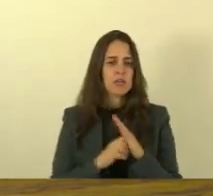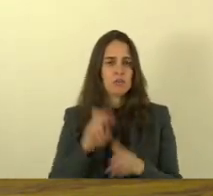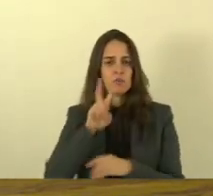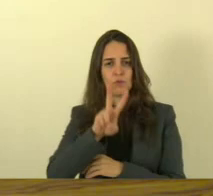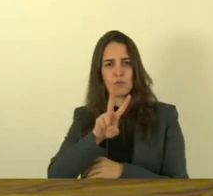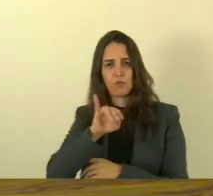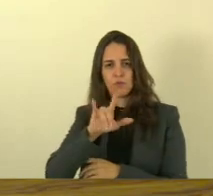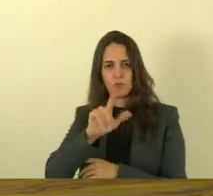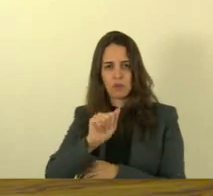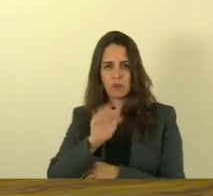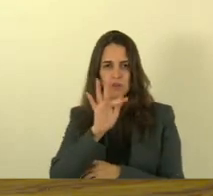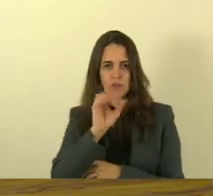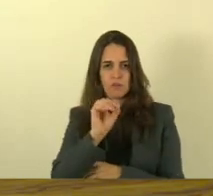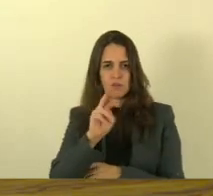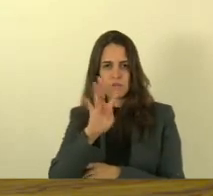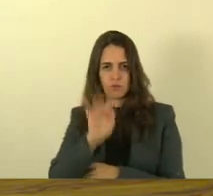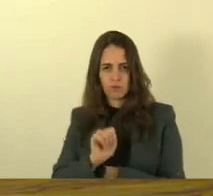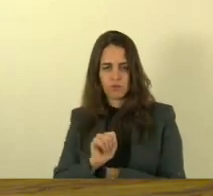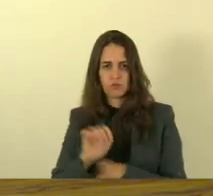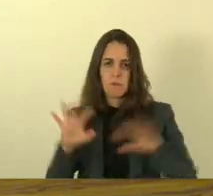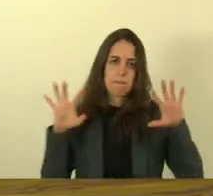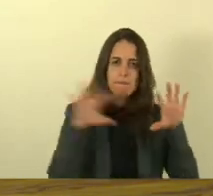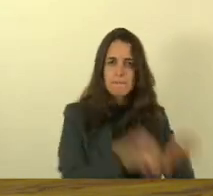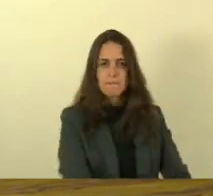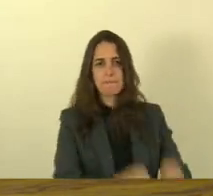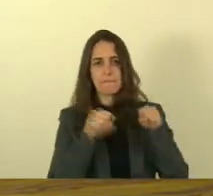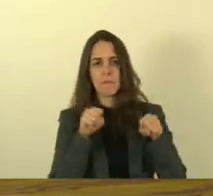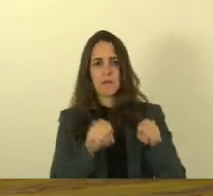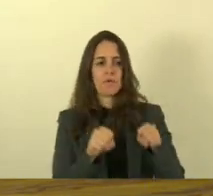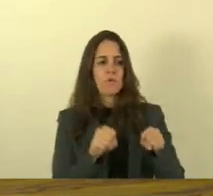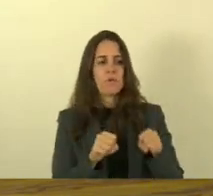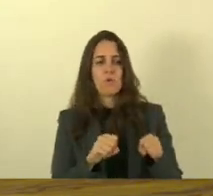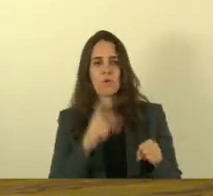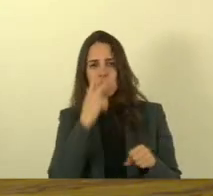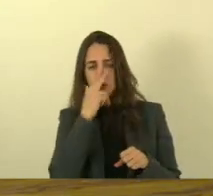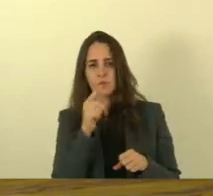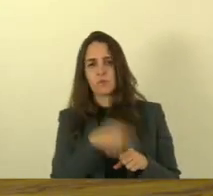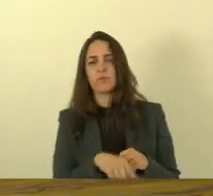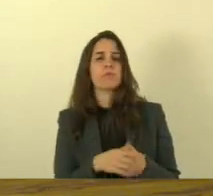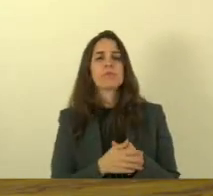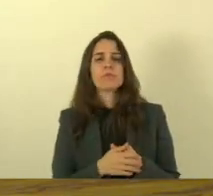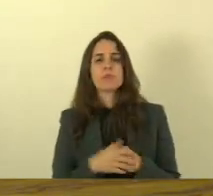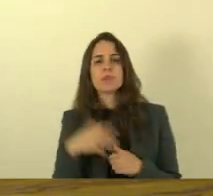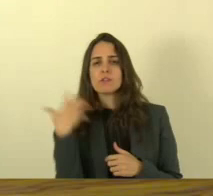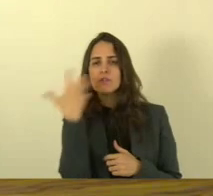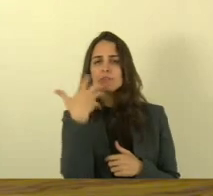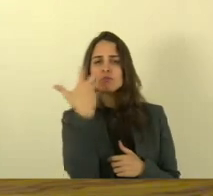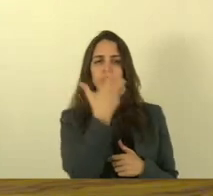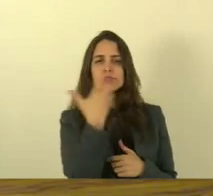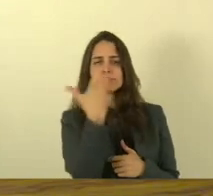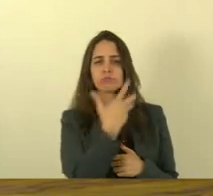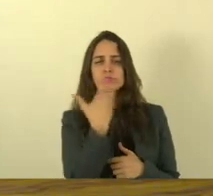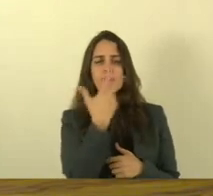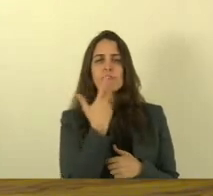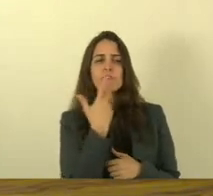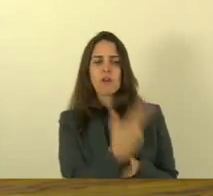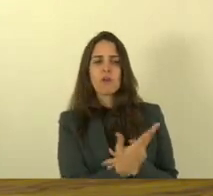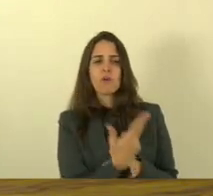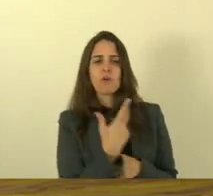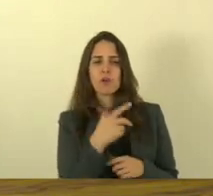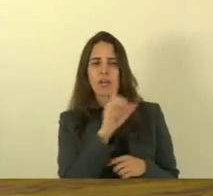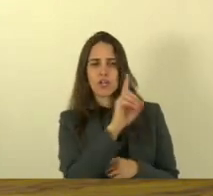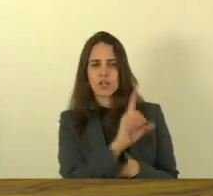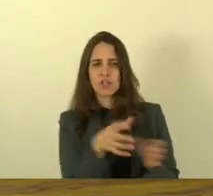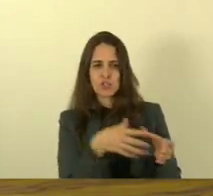Fortes tomaram deram um canto da sereia vieram com um canto da sereia para a direção da